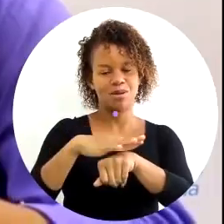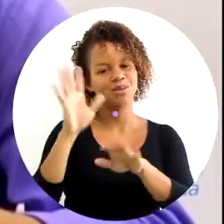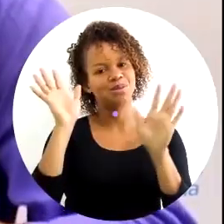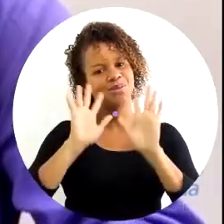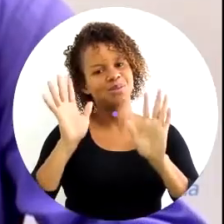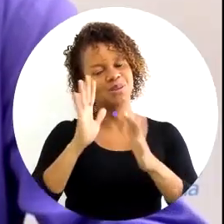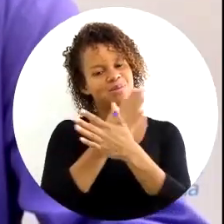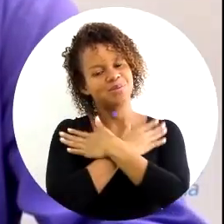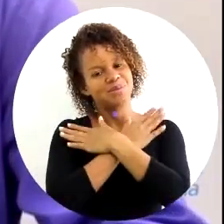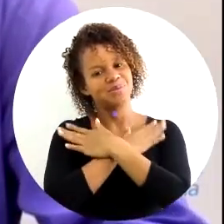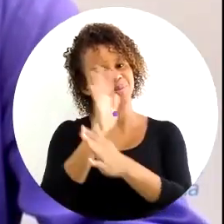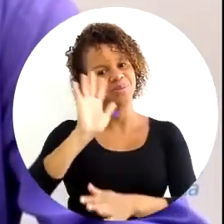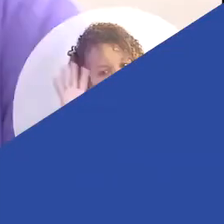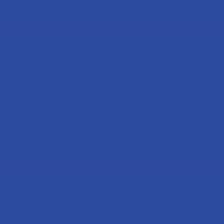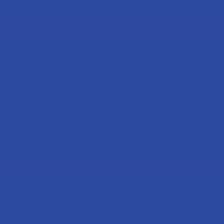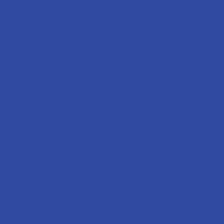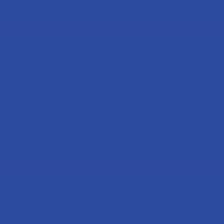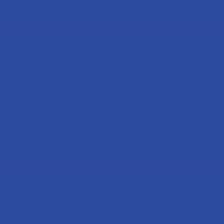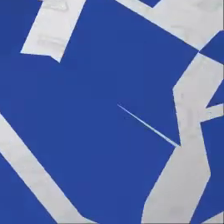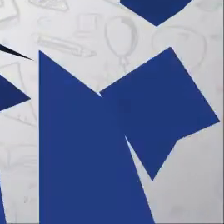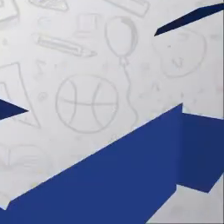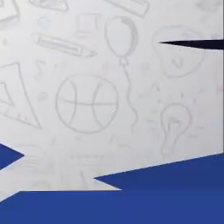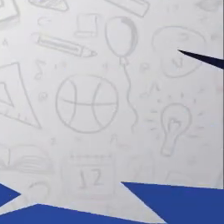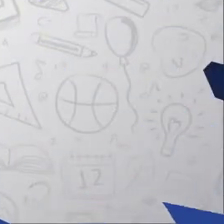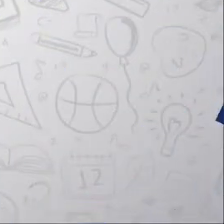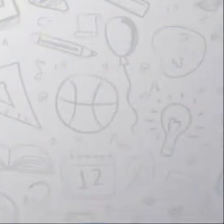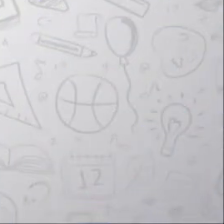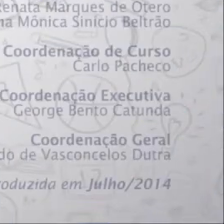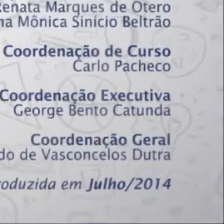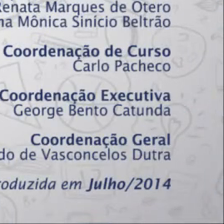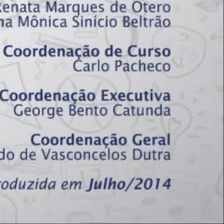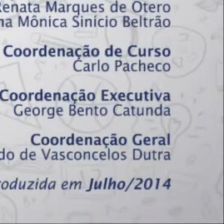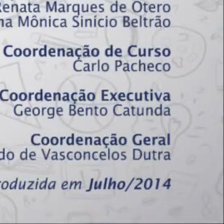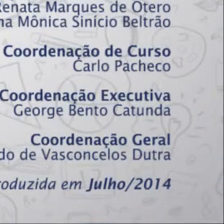de treinamento. Nos vemos na próxima. Um abraço. Até logo. E aí